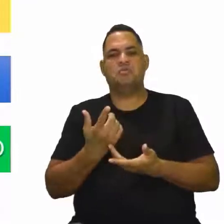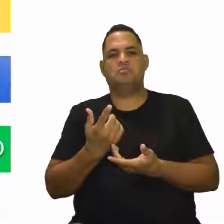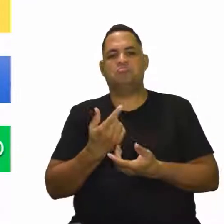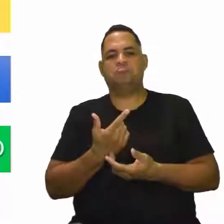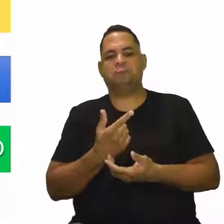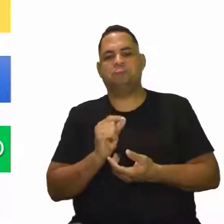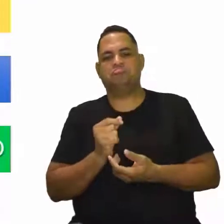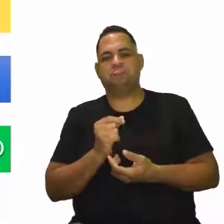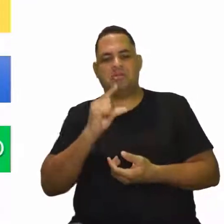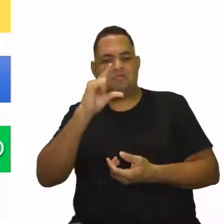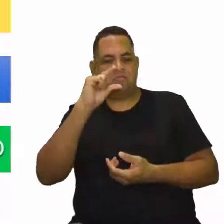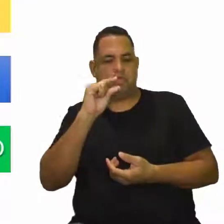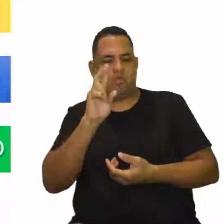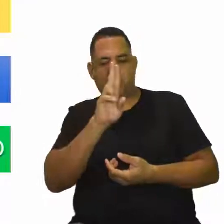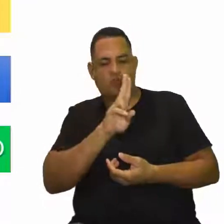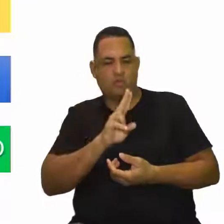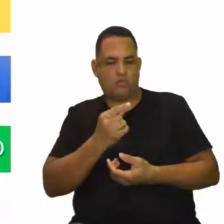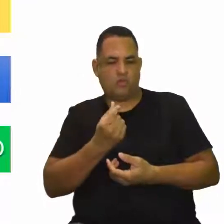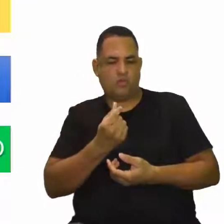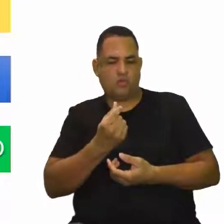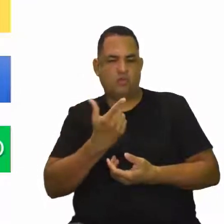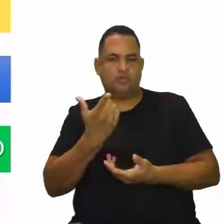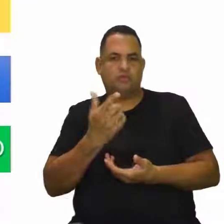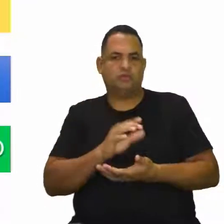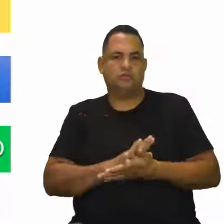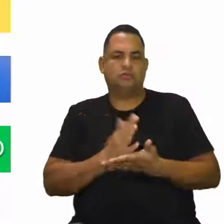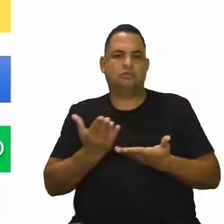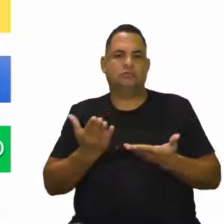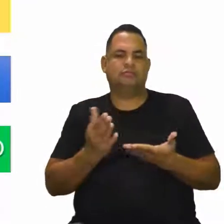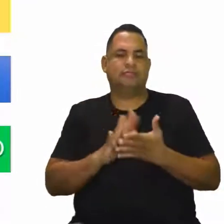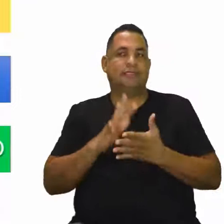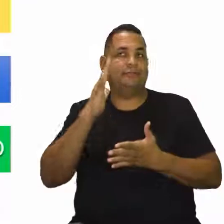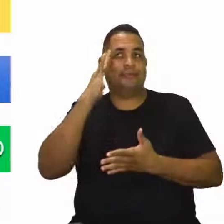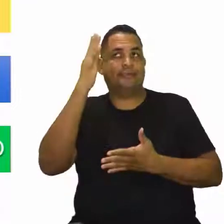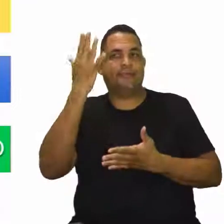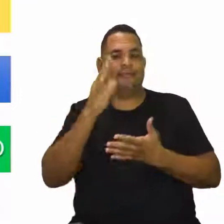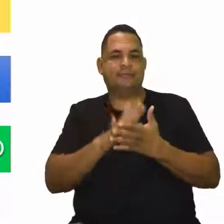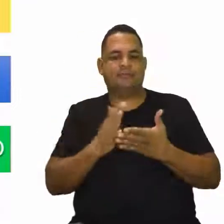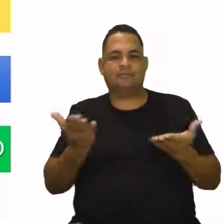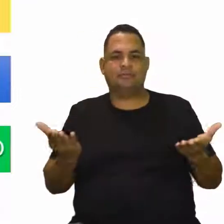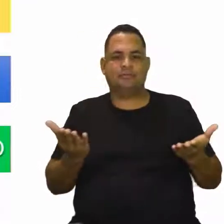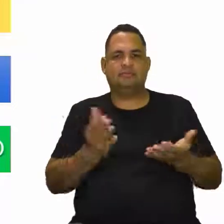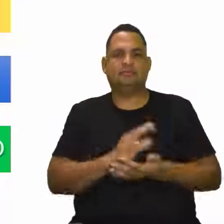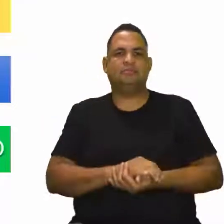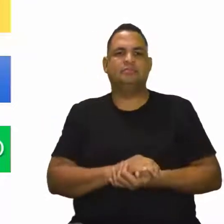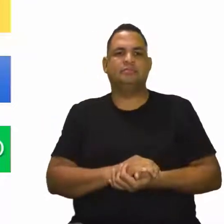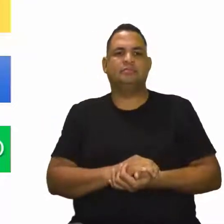Ele já não é mais tão interessante para a sociedade, ou ele imagina que ele não é, né?